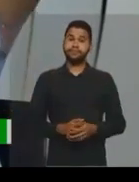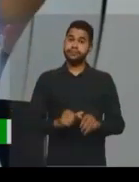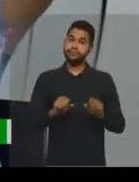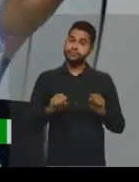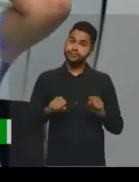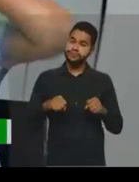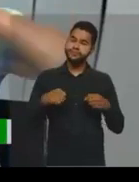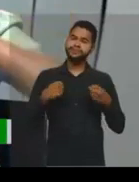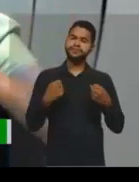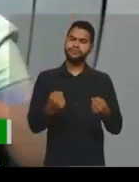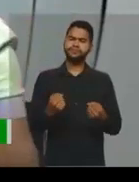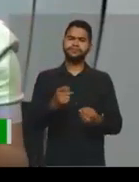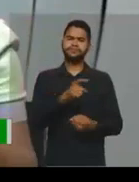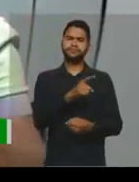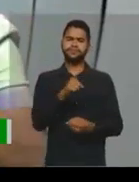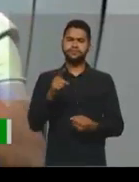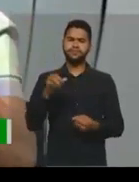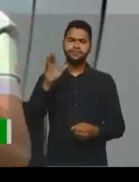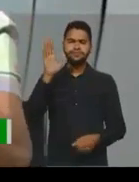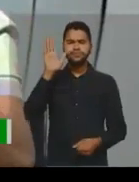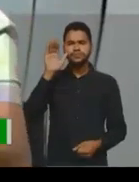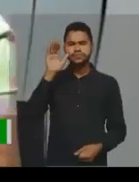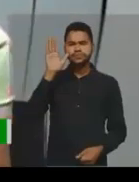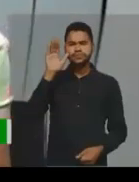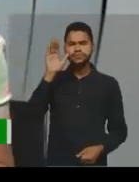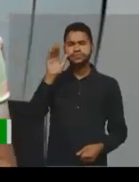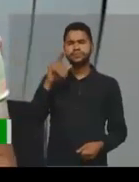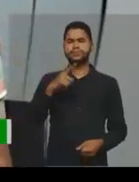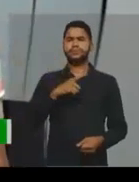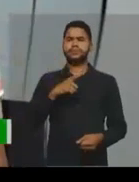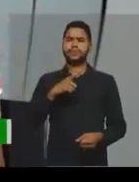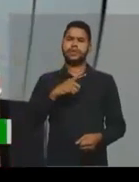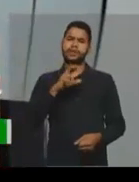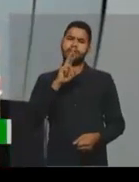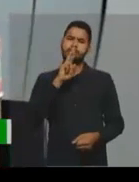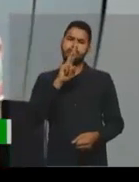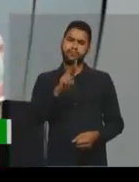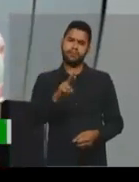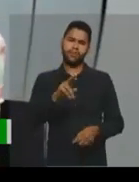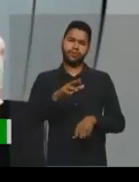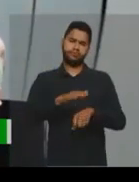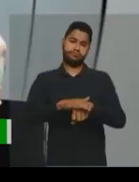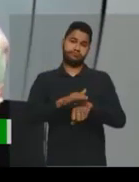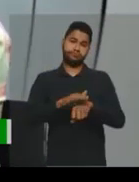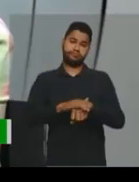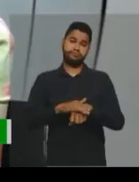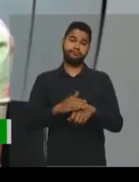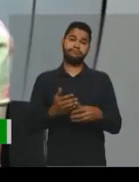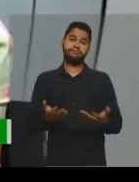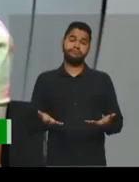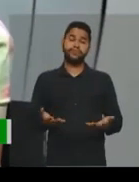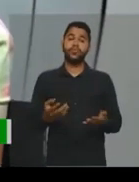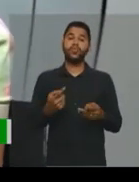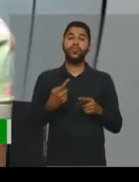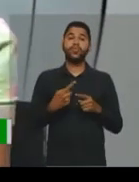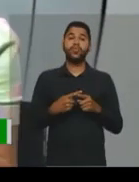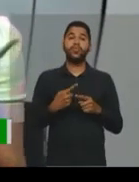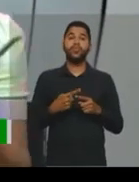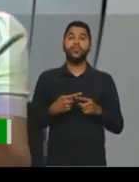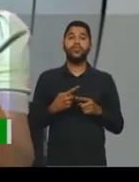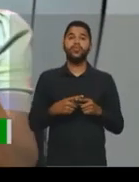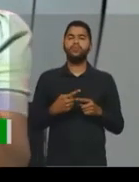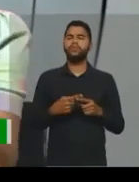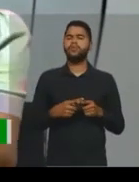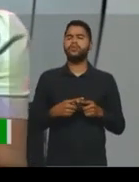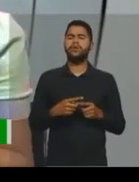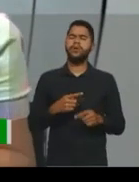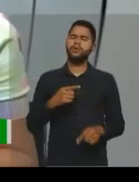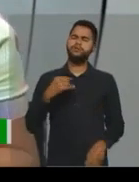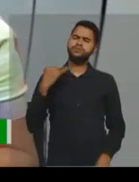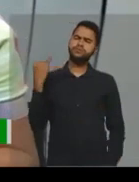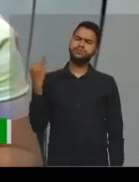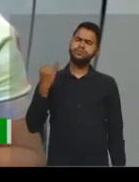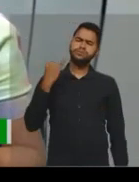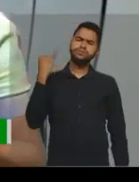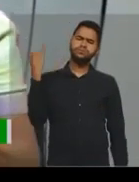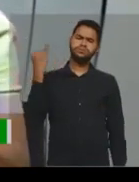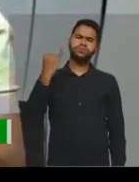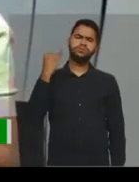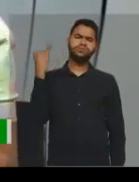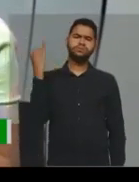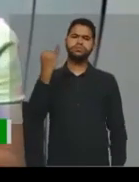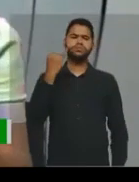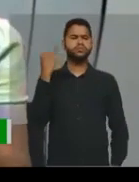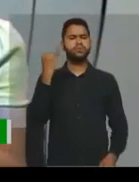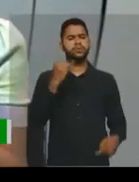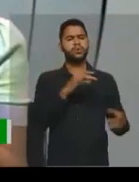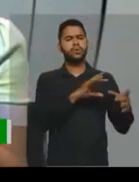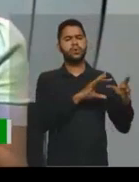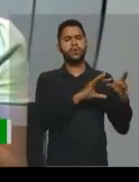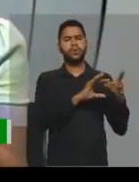Reforçando aqui, se você estava assistindo, você já tem até a resposta da sua pergunta, porque é de suma importância o